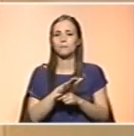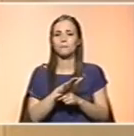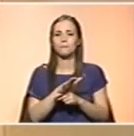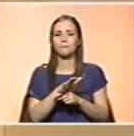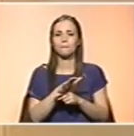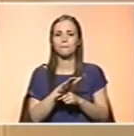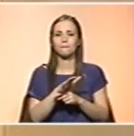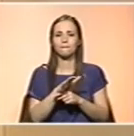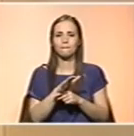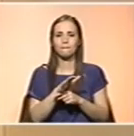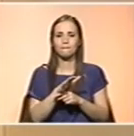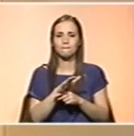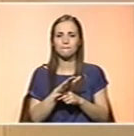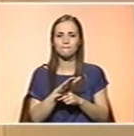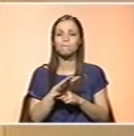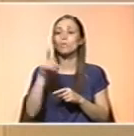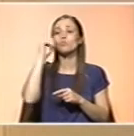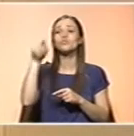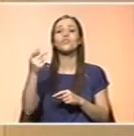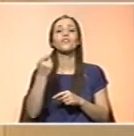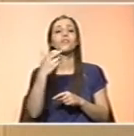nosso... O cara da tua vida falou,